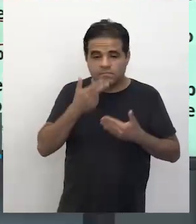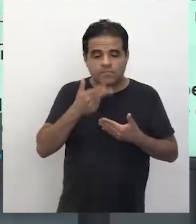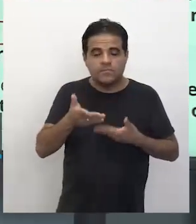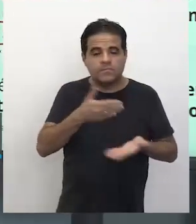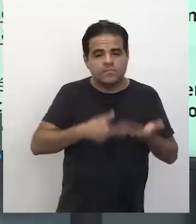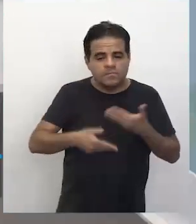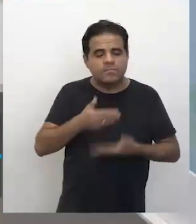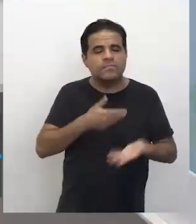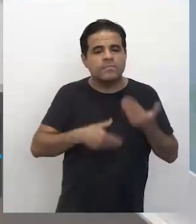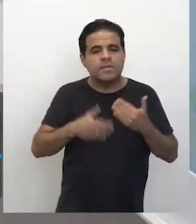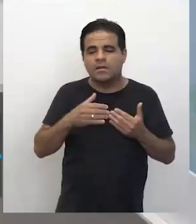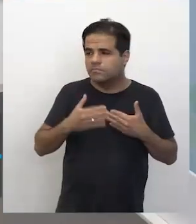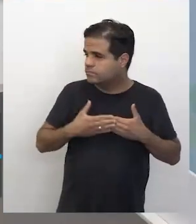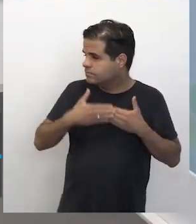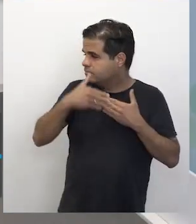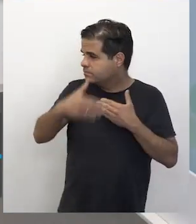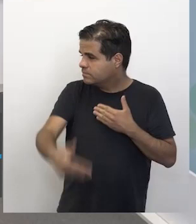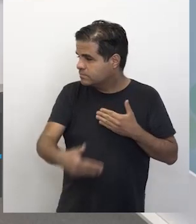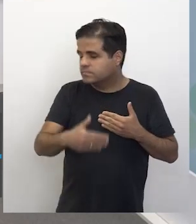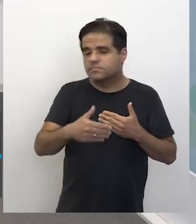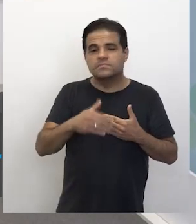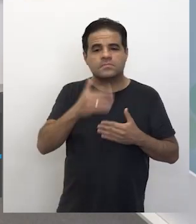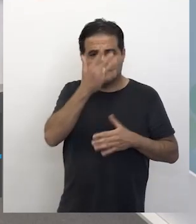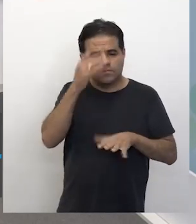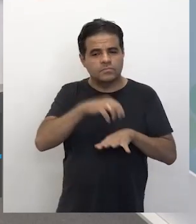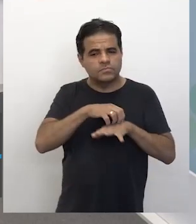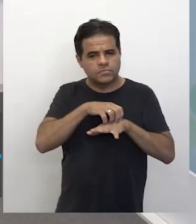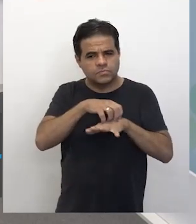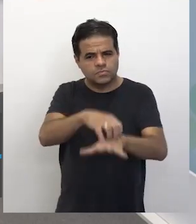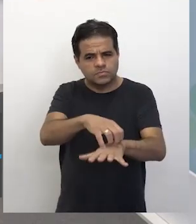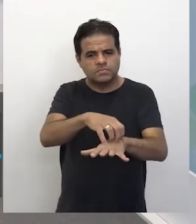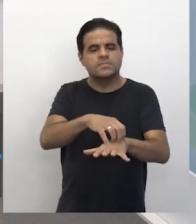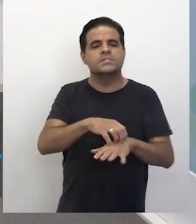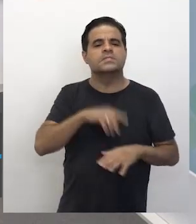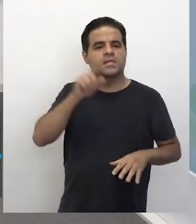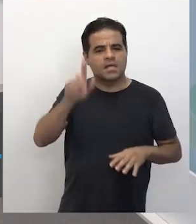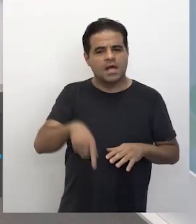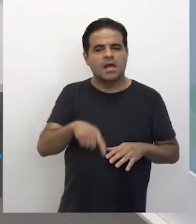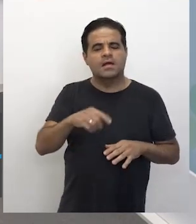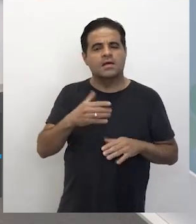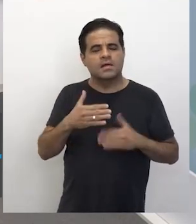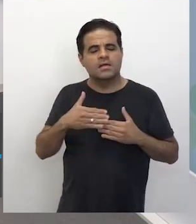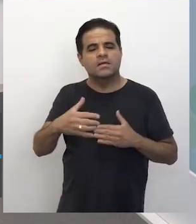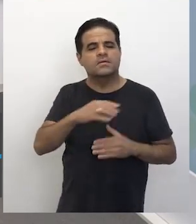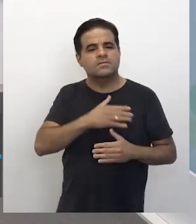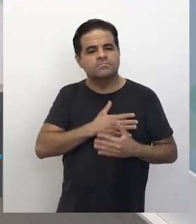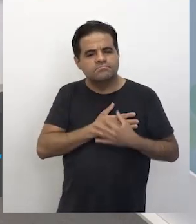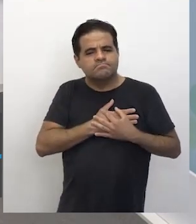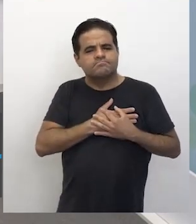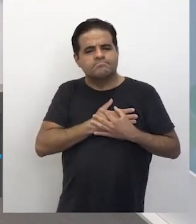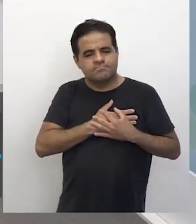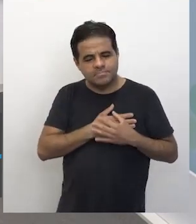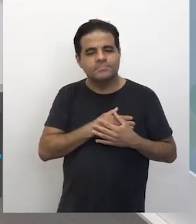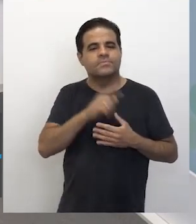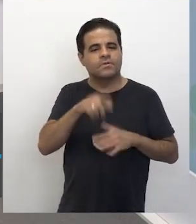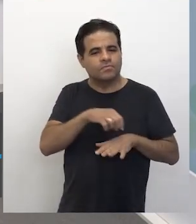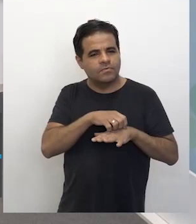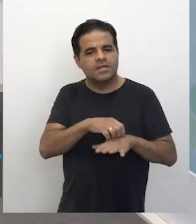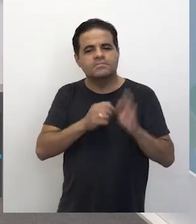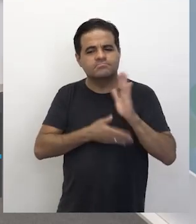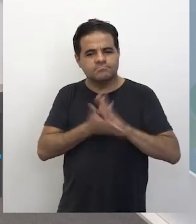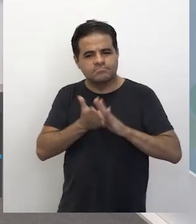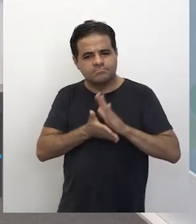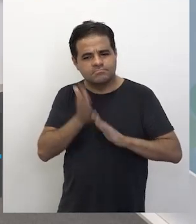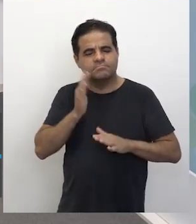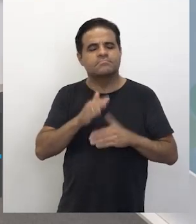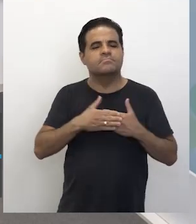Zimmel quem é o viajante. Que é o turista. Perfeito. Que o estrangeiro é o forasteiro. Muito bom. E que